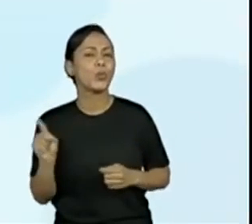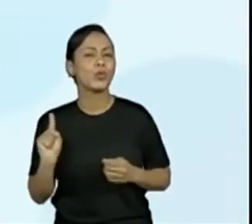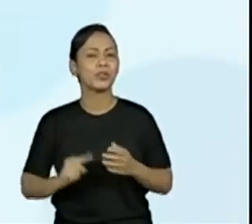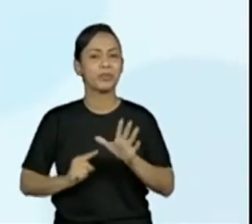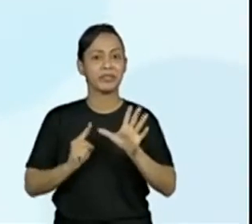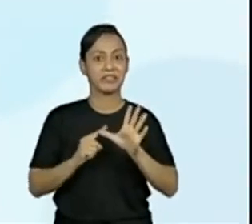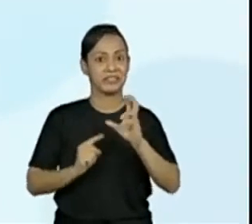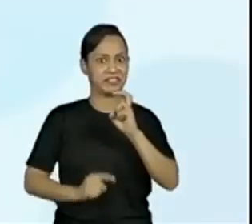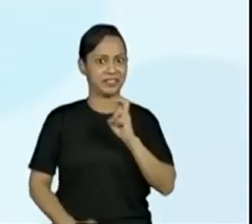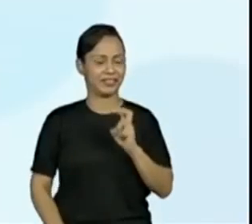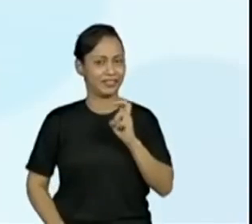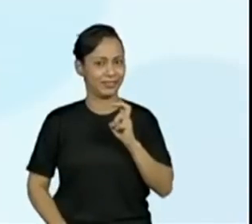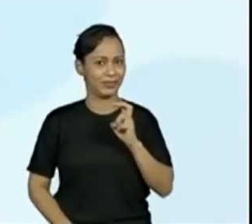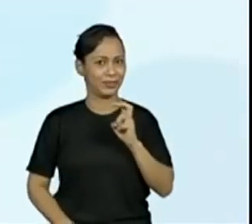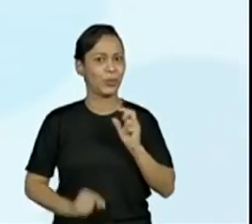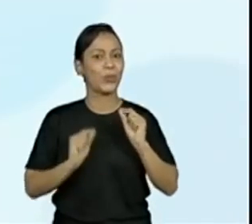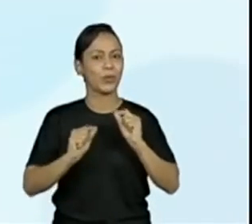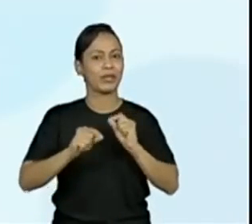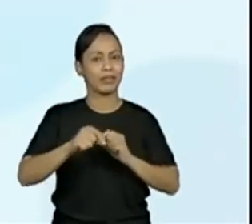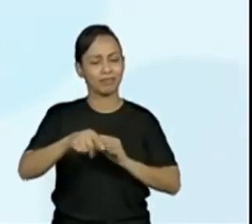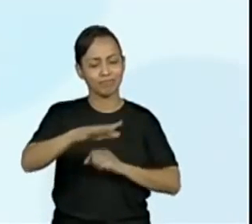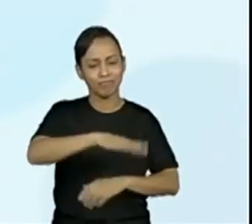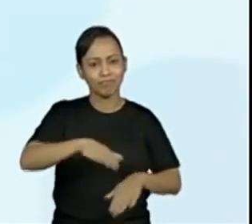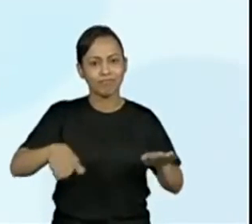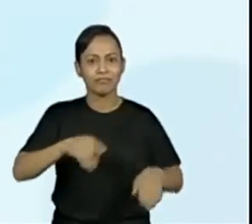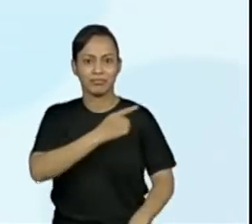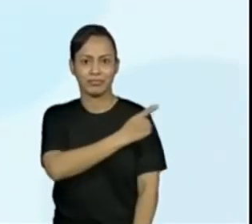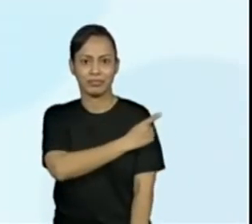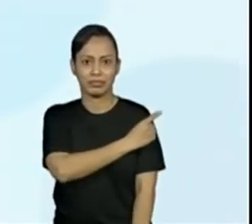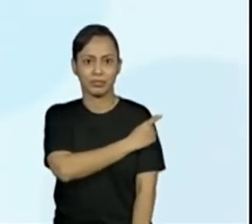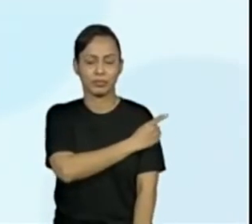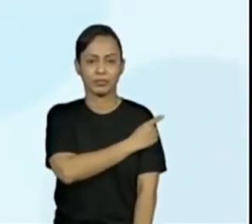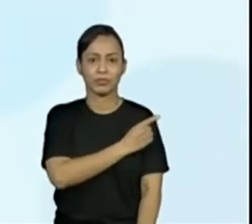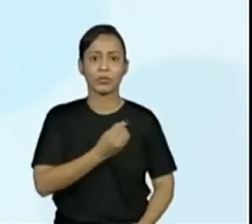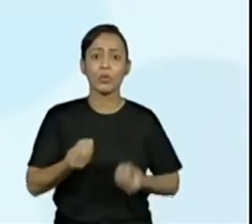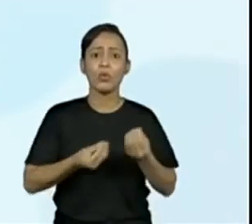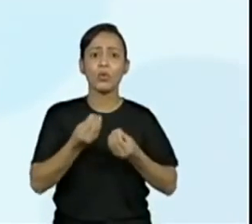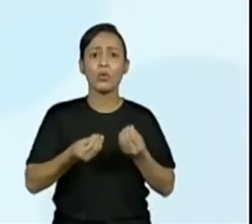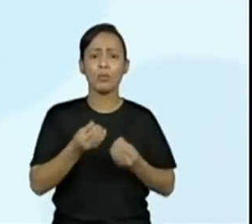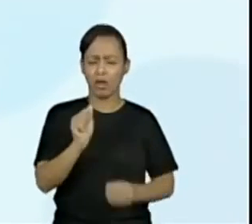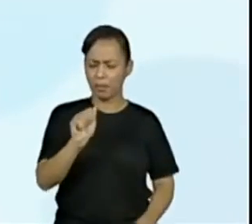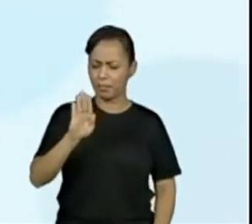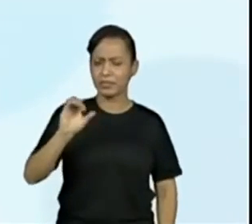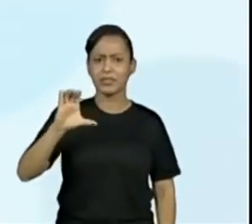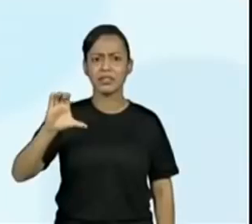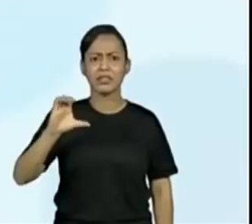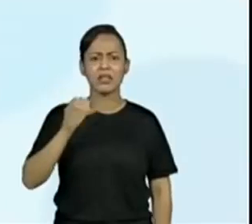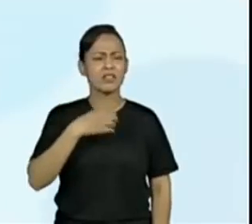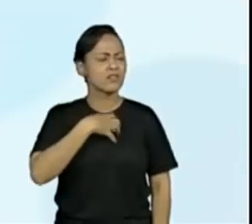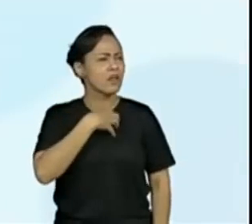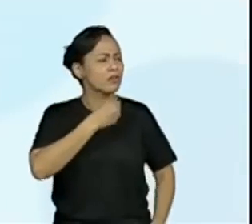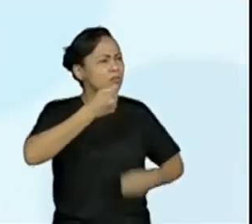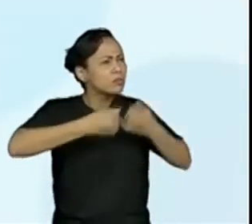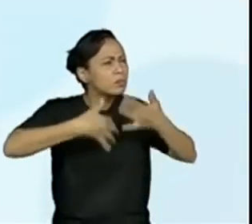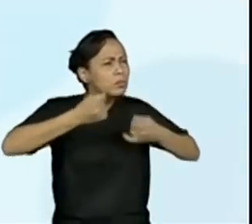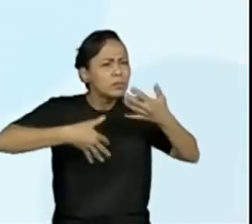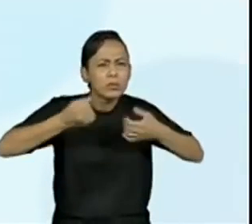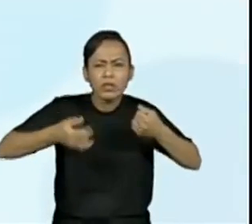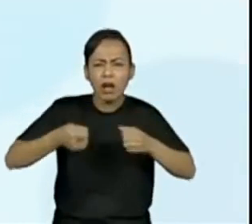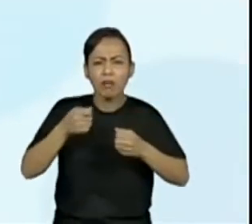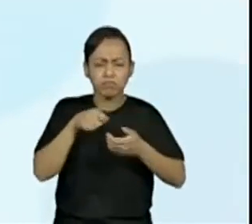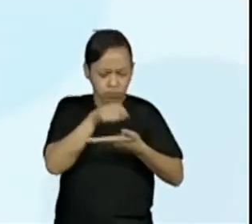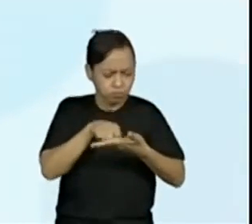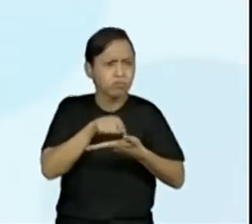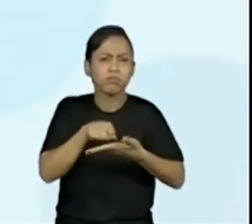habilidade de retomada de primeiro ano, compreender as noções e sistema da escrita alfabética, segmentos sonoros e letras. Então,